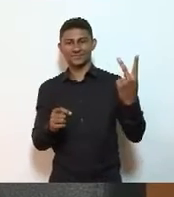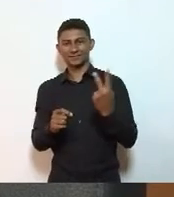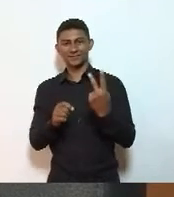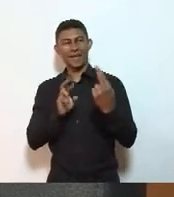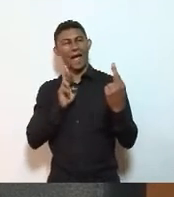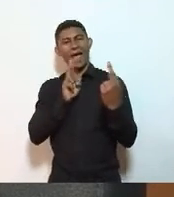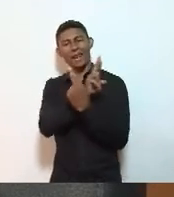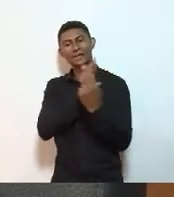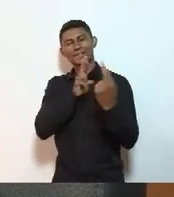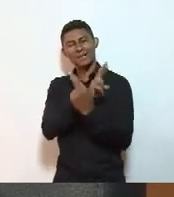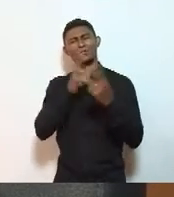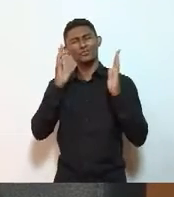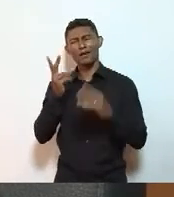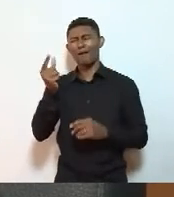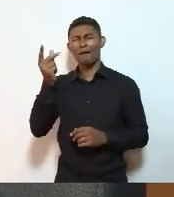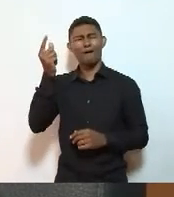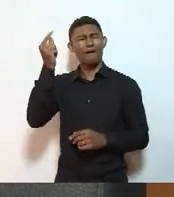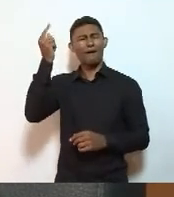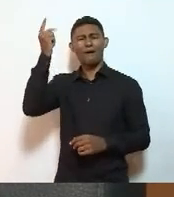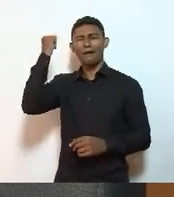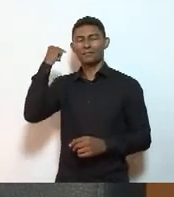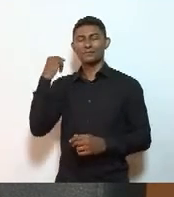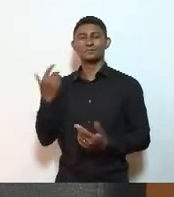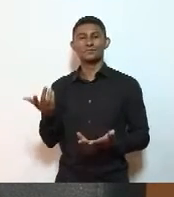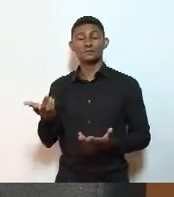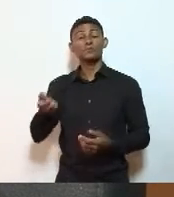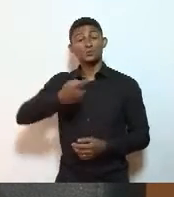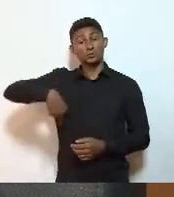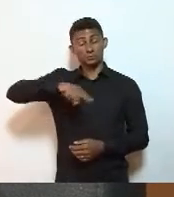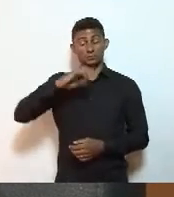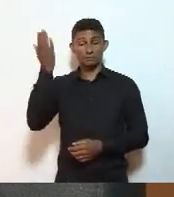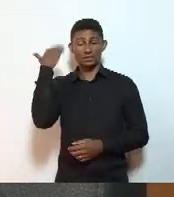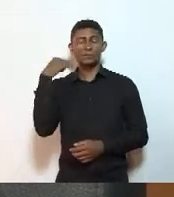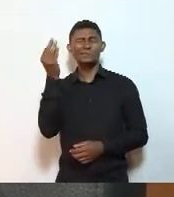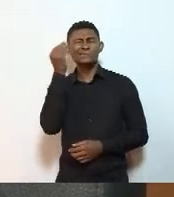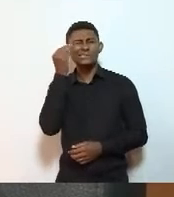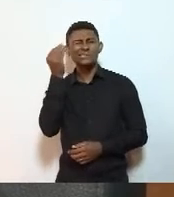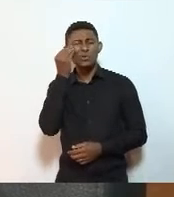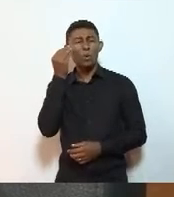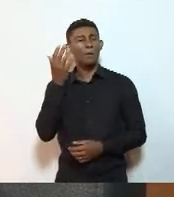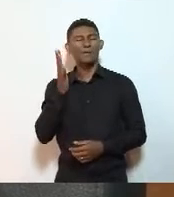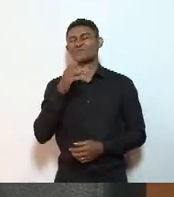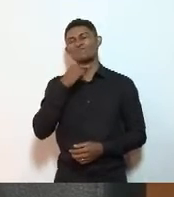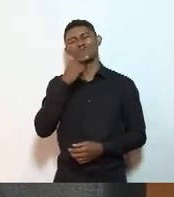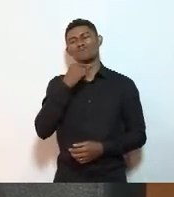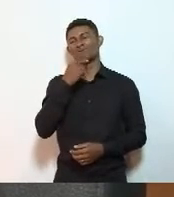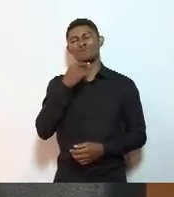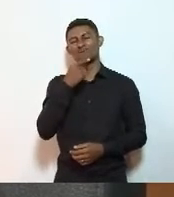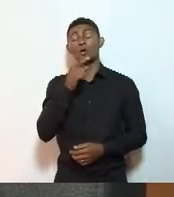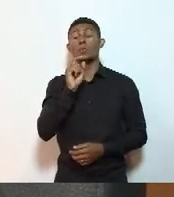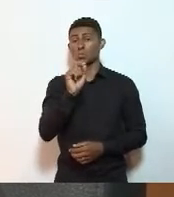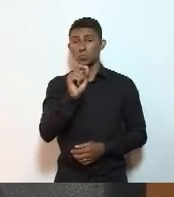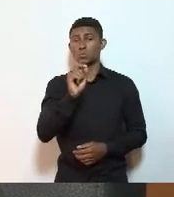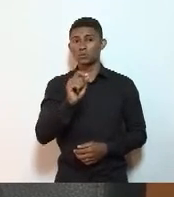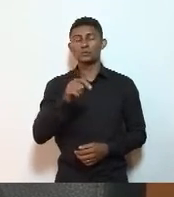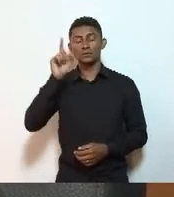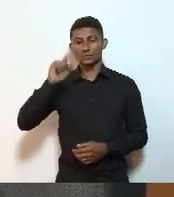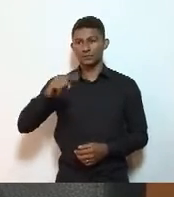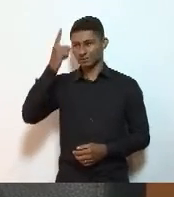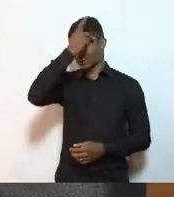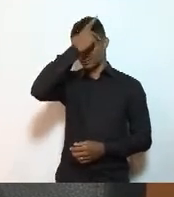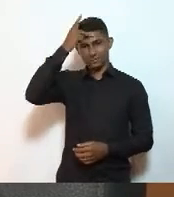durante a pandemia, e nós tentamos algo sem sucesso, que é fortalecer uma interlocução dos